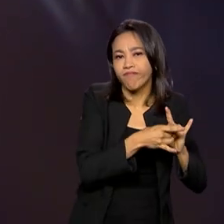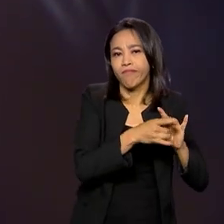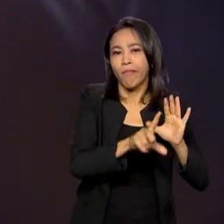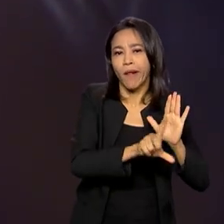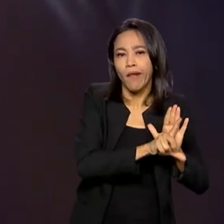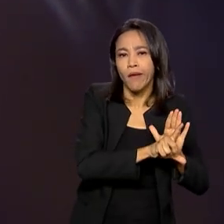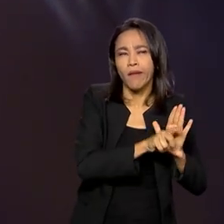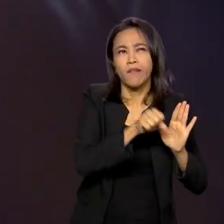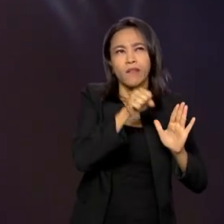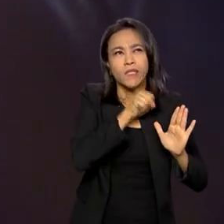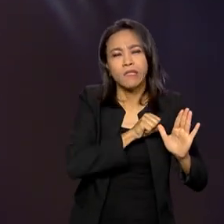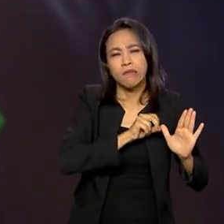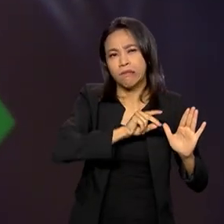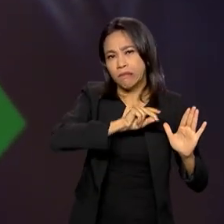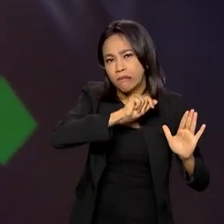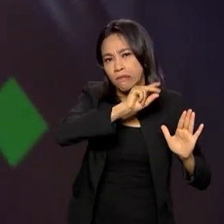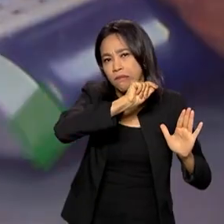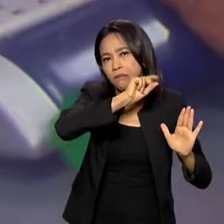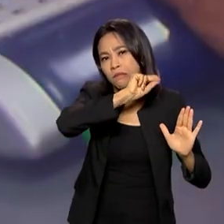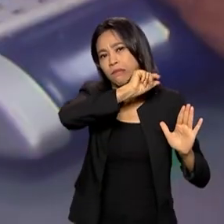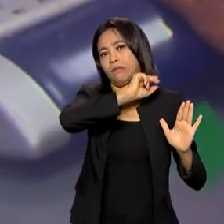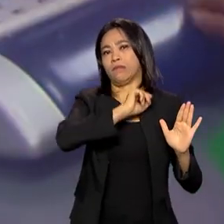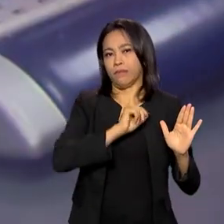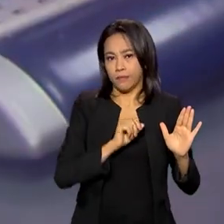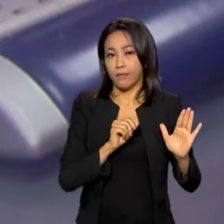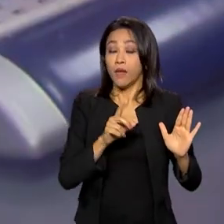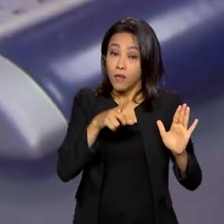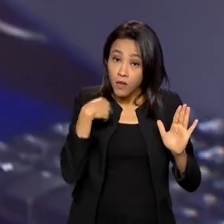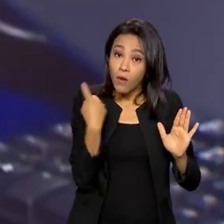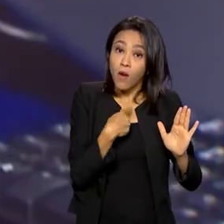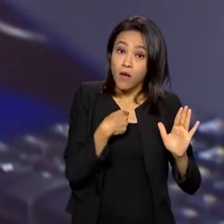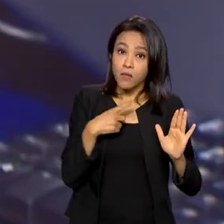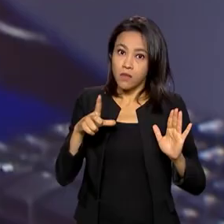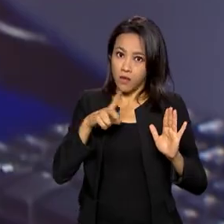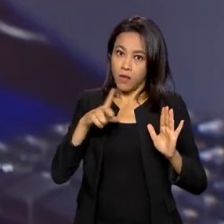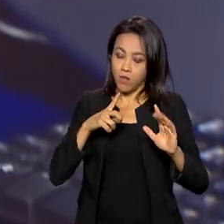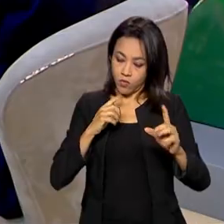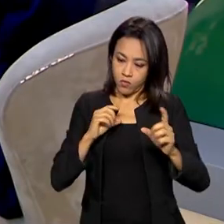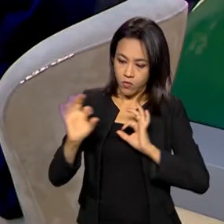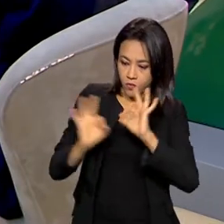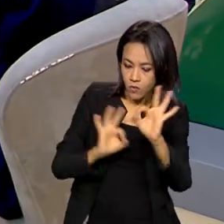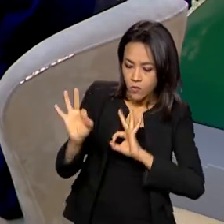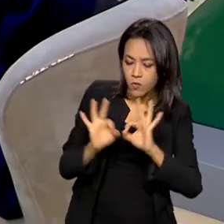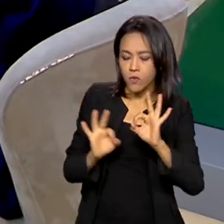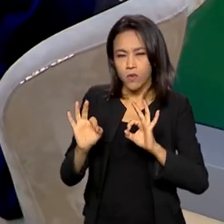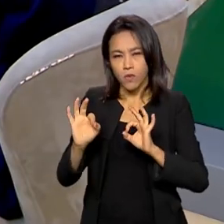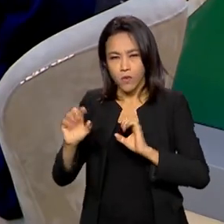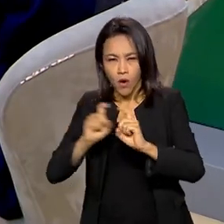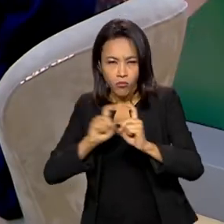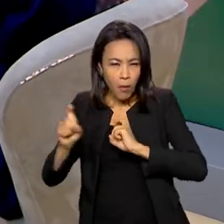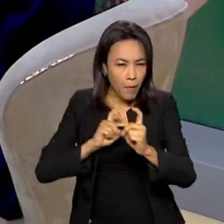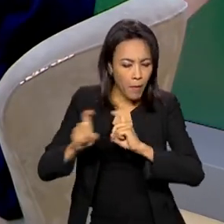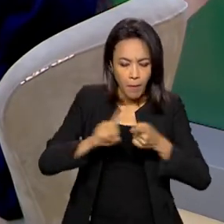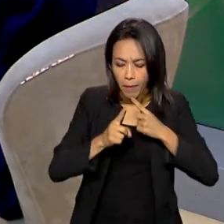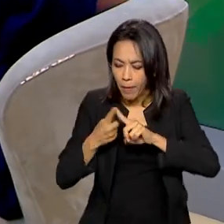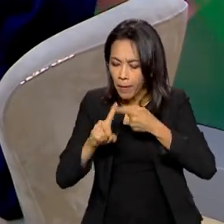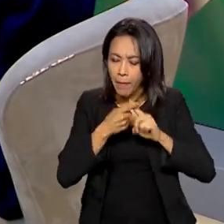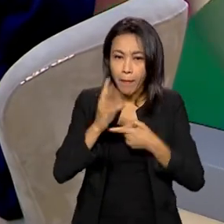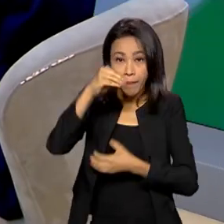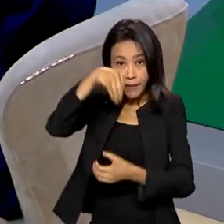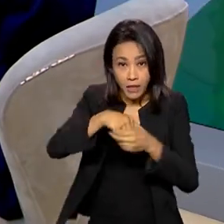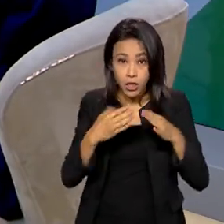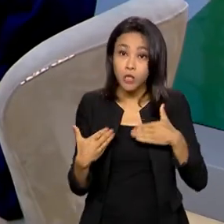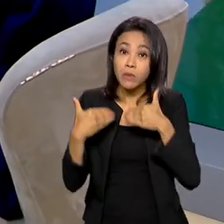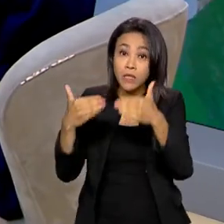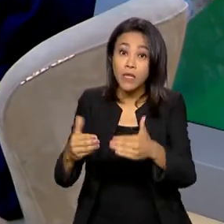precária. Então, nós temos pautado a nossa gestão no Ministério das Comunicações, junto com o ministro, na melhoria do